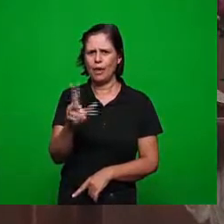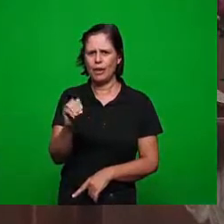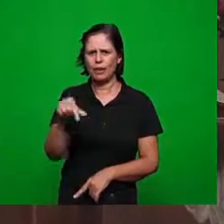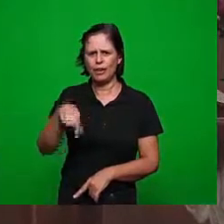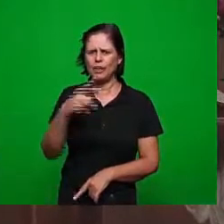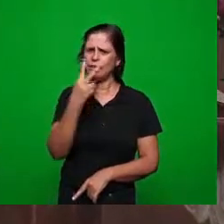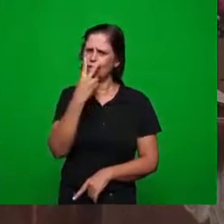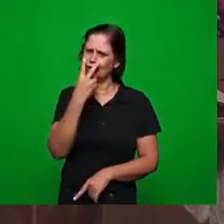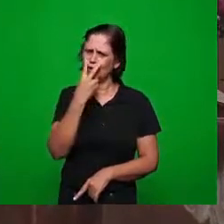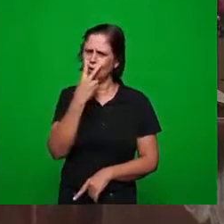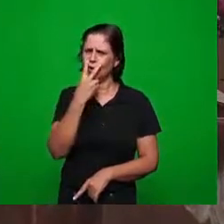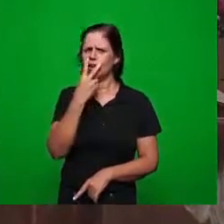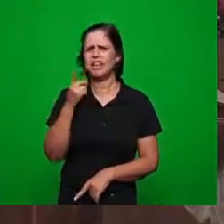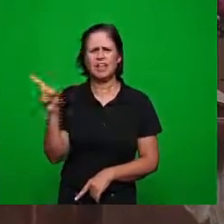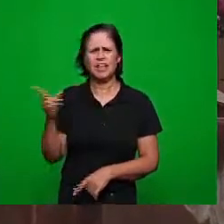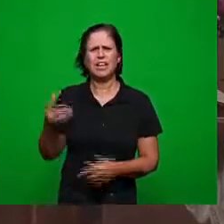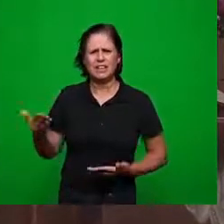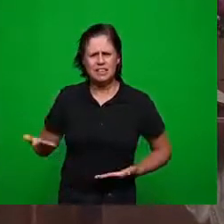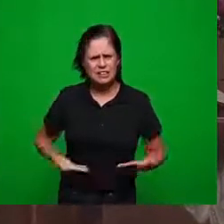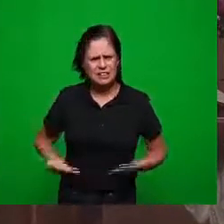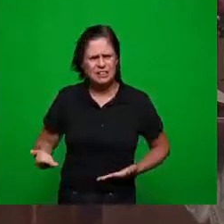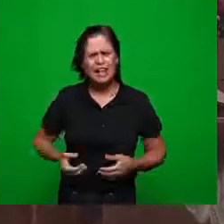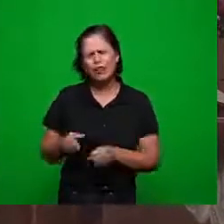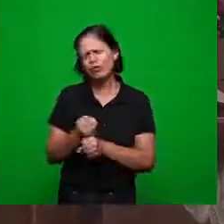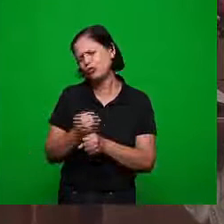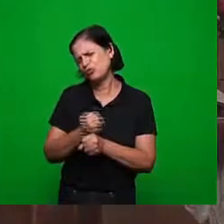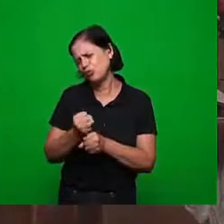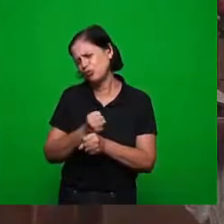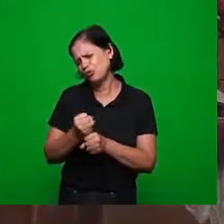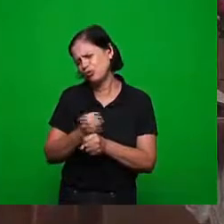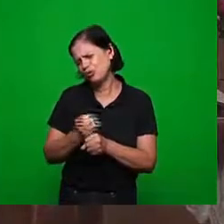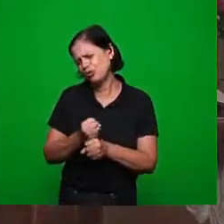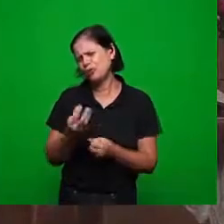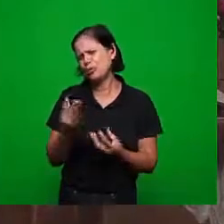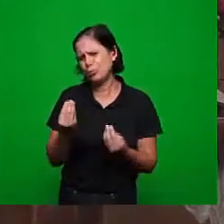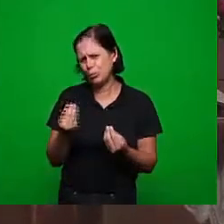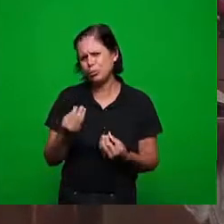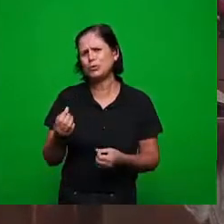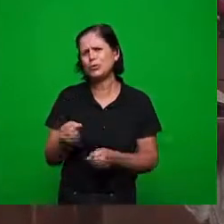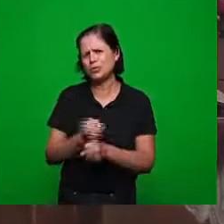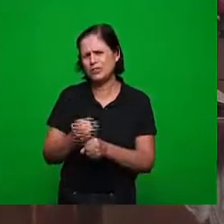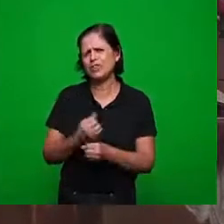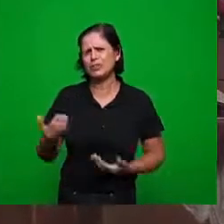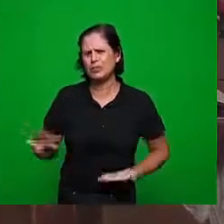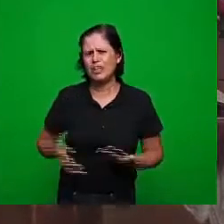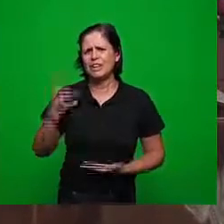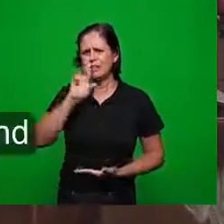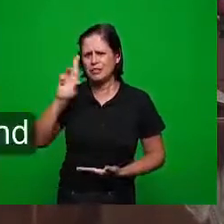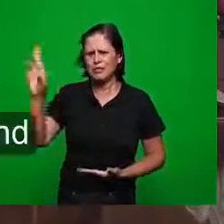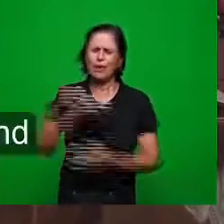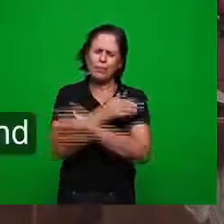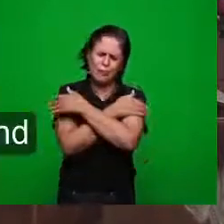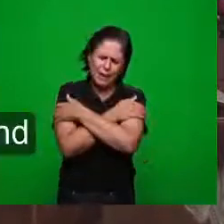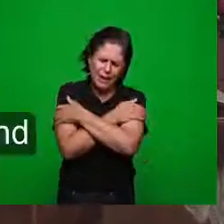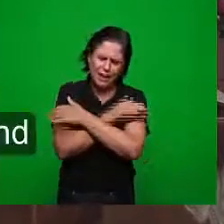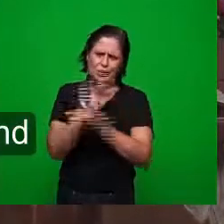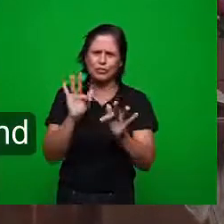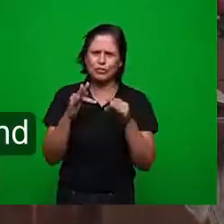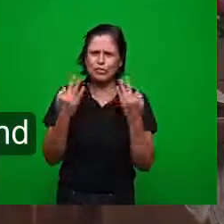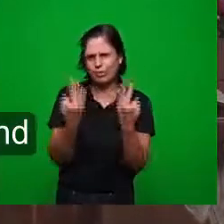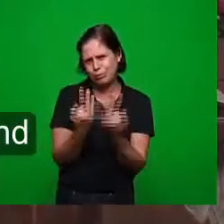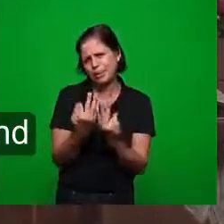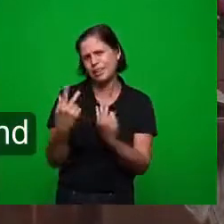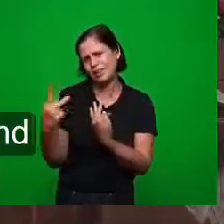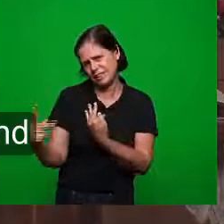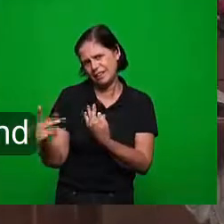vem de Linhares e nosso abraço fraternal e é o nosso irmão Carlos